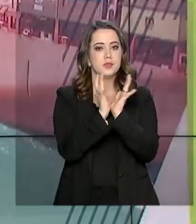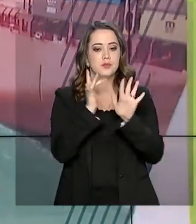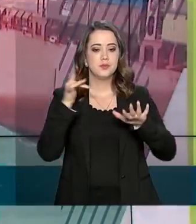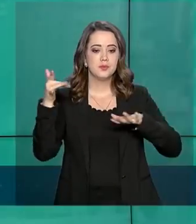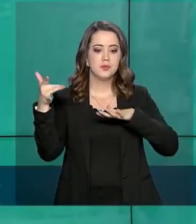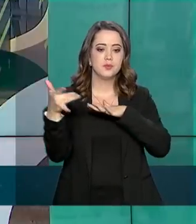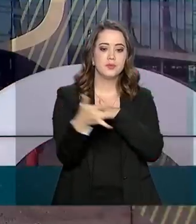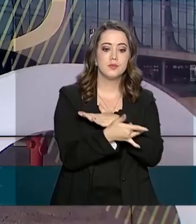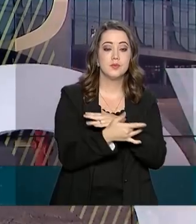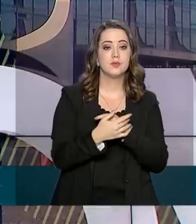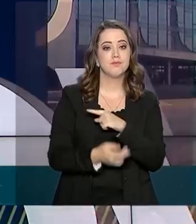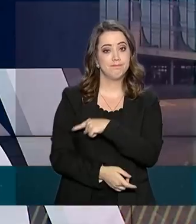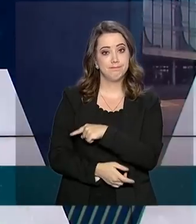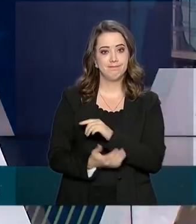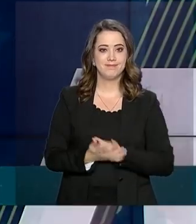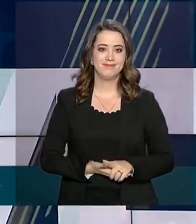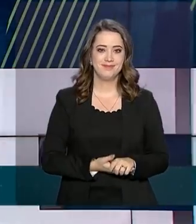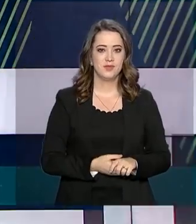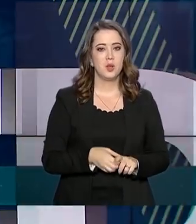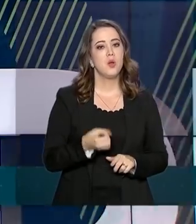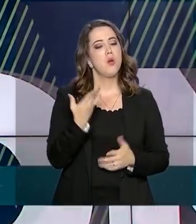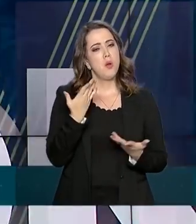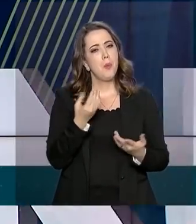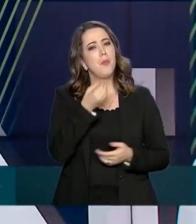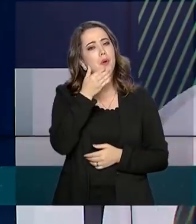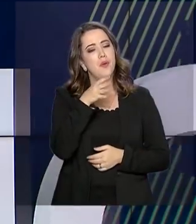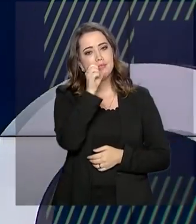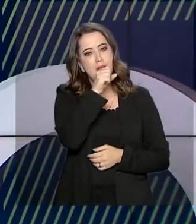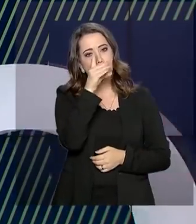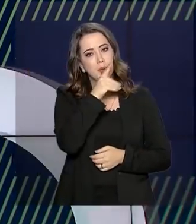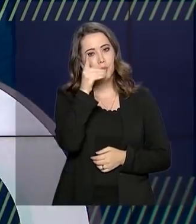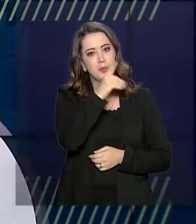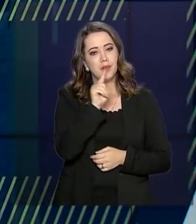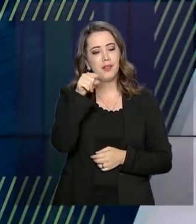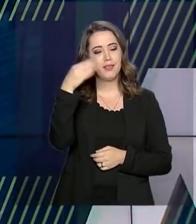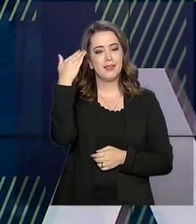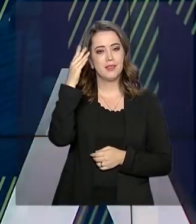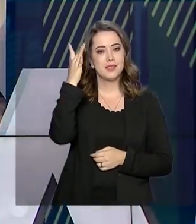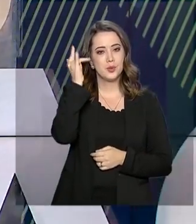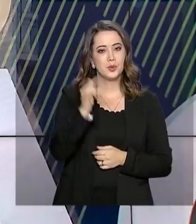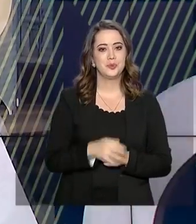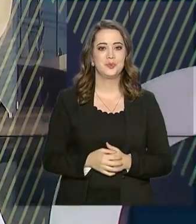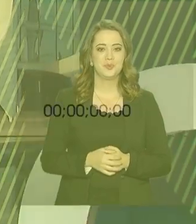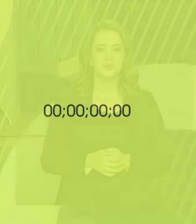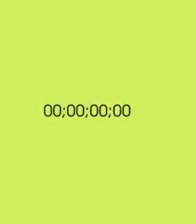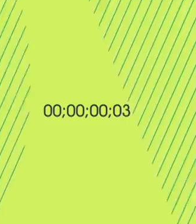também pelas nossas redes sociais. Aproveite bem o fim de semana e até segunda-feira.